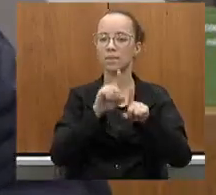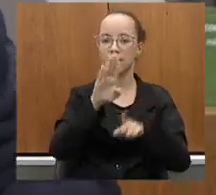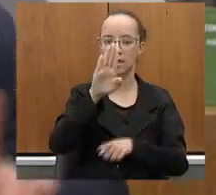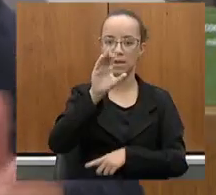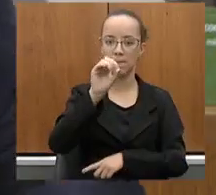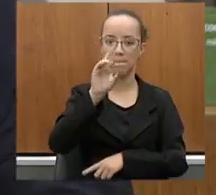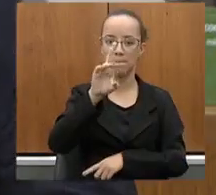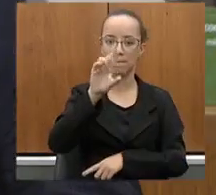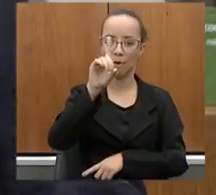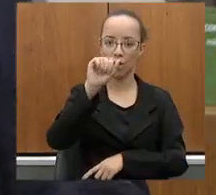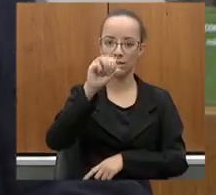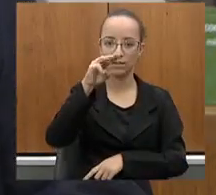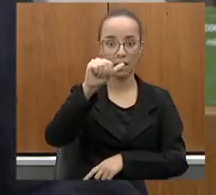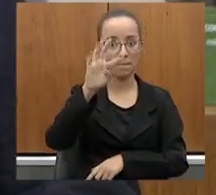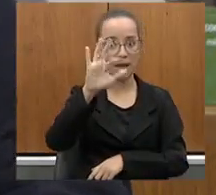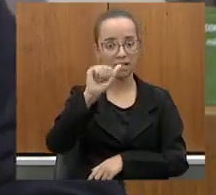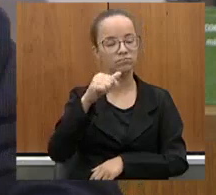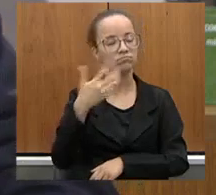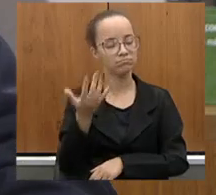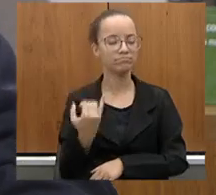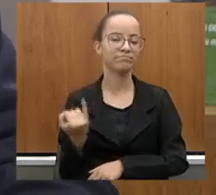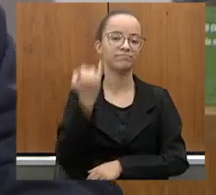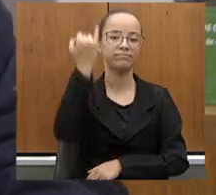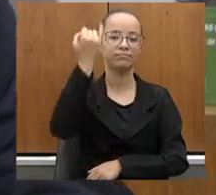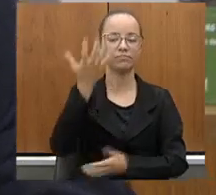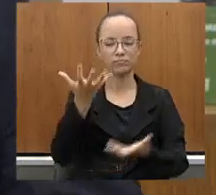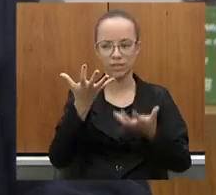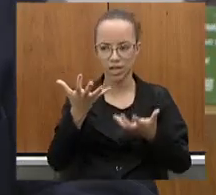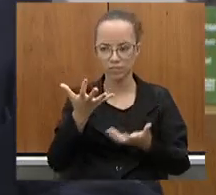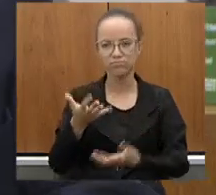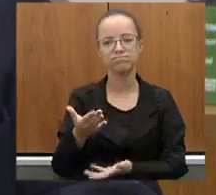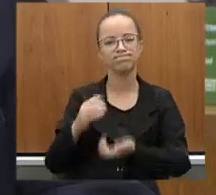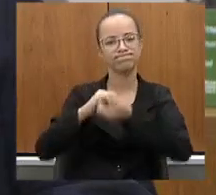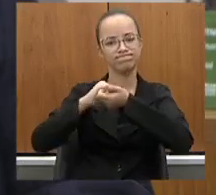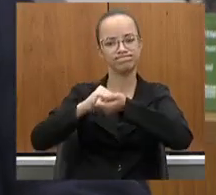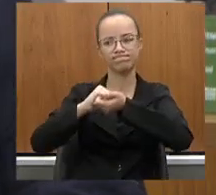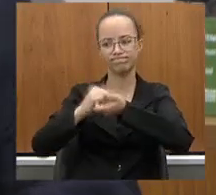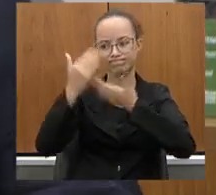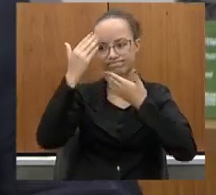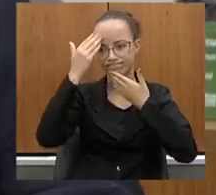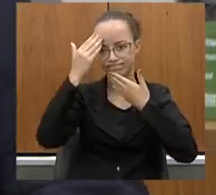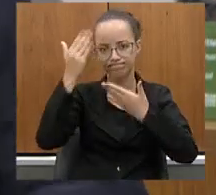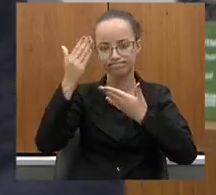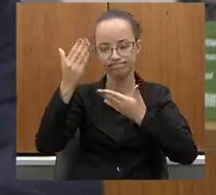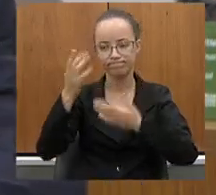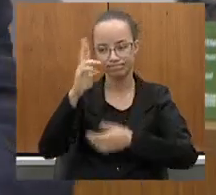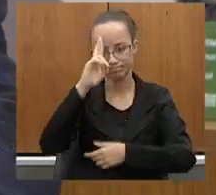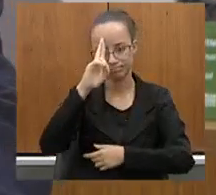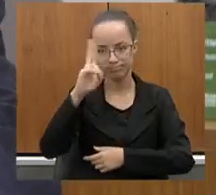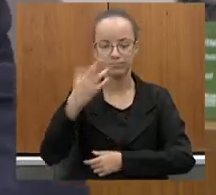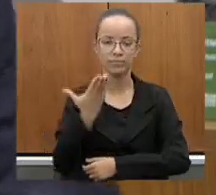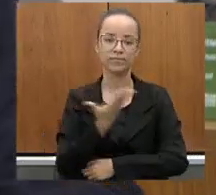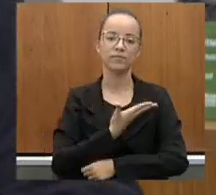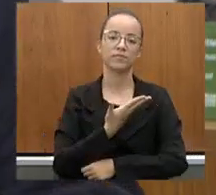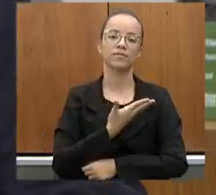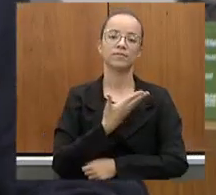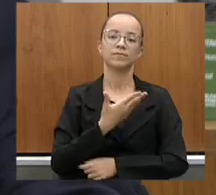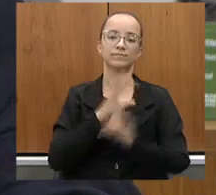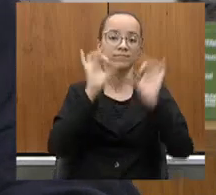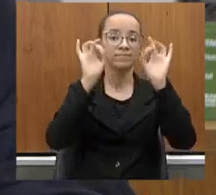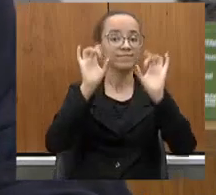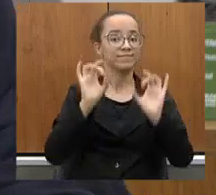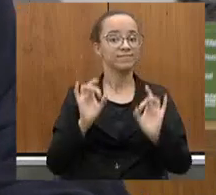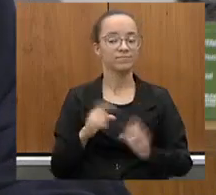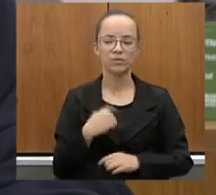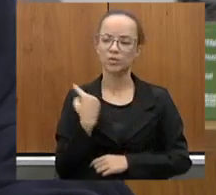mata. É isso que é importante. Então, quero saudar vossa excelência, agradecer muito a sua amizade fraterna, que